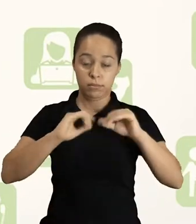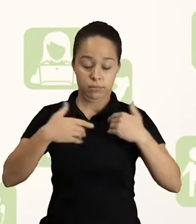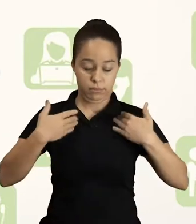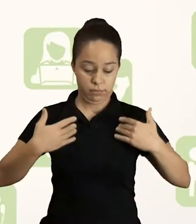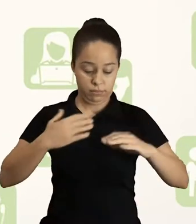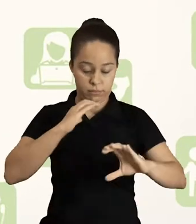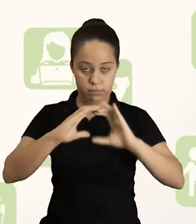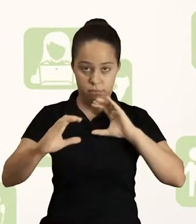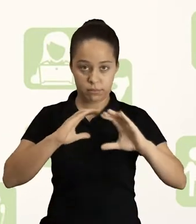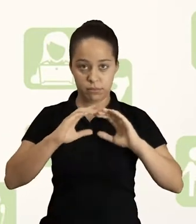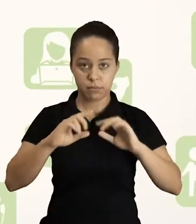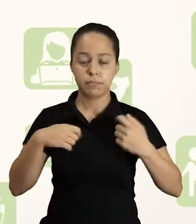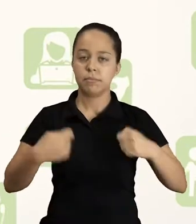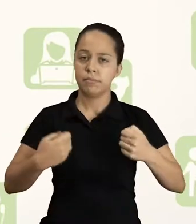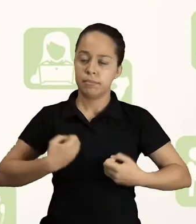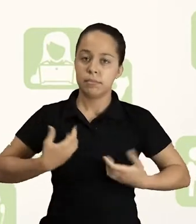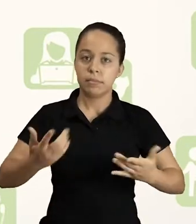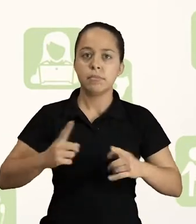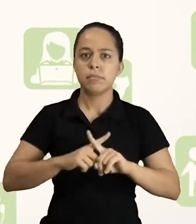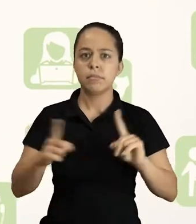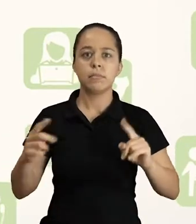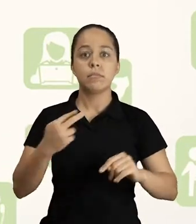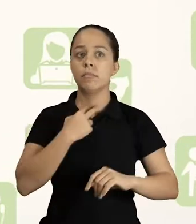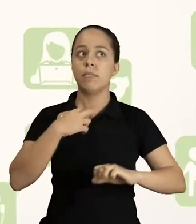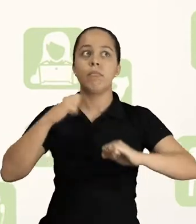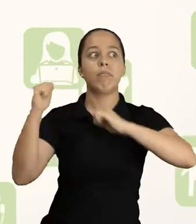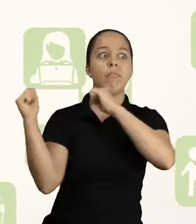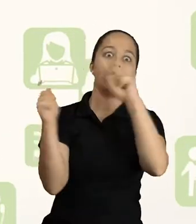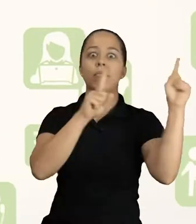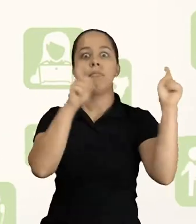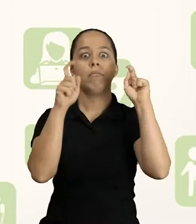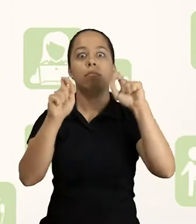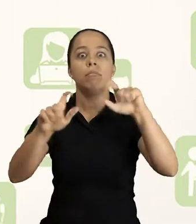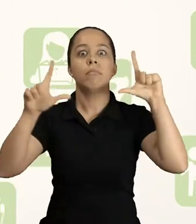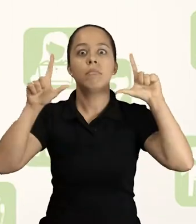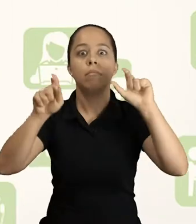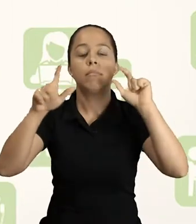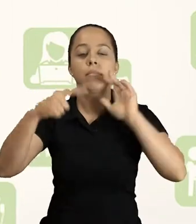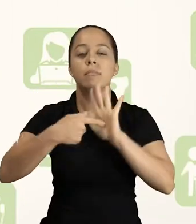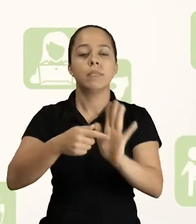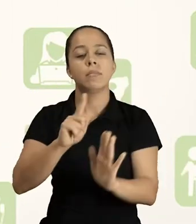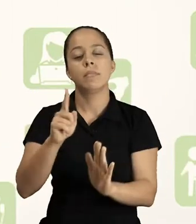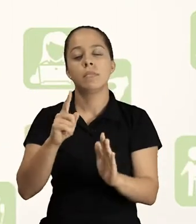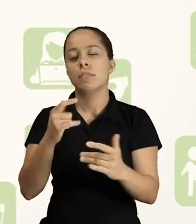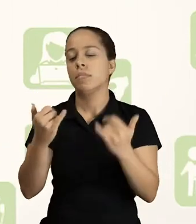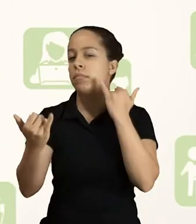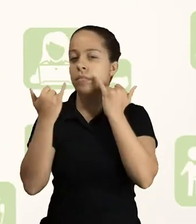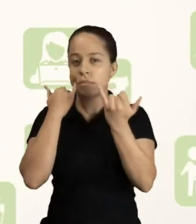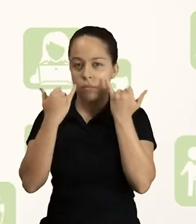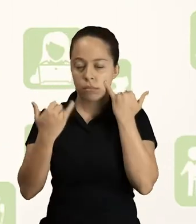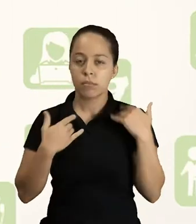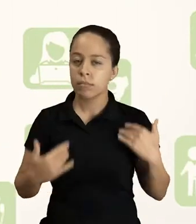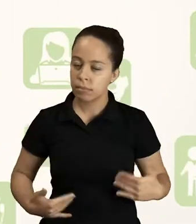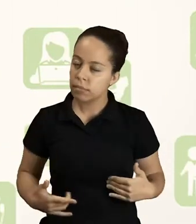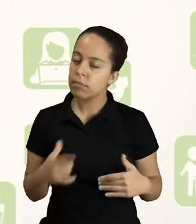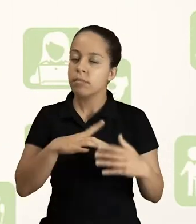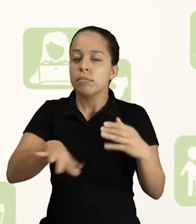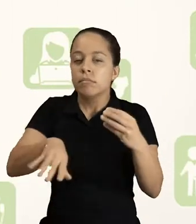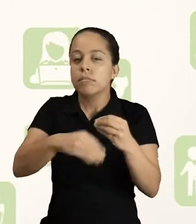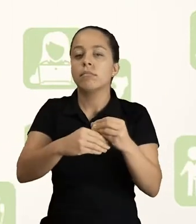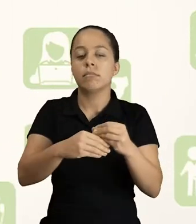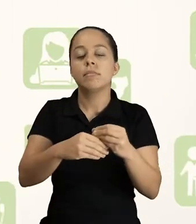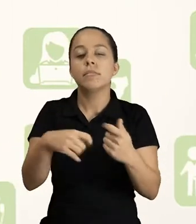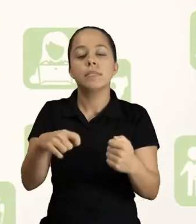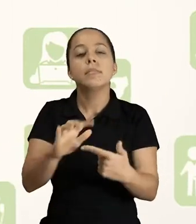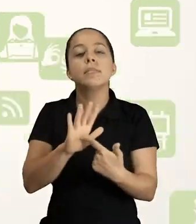comunicação corporal é importante, mas sem exageros. As informações orais são prioridade e